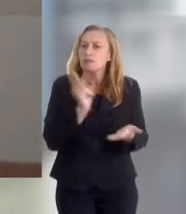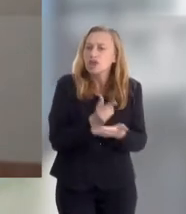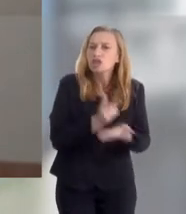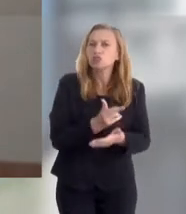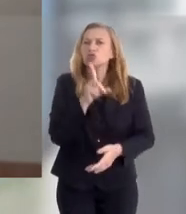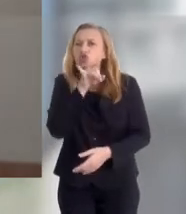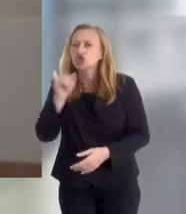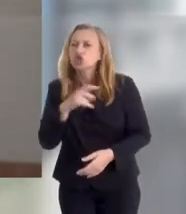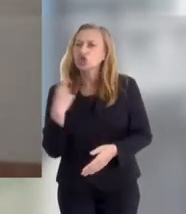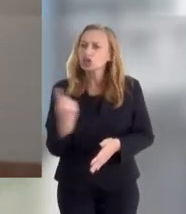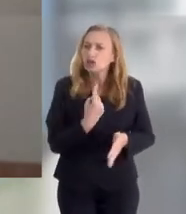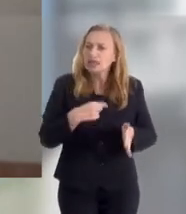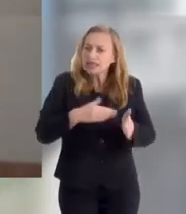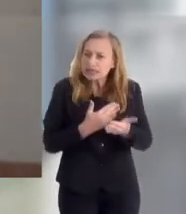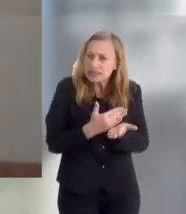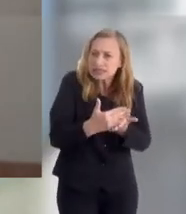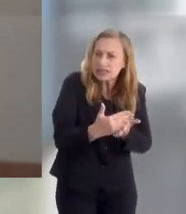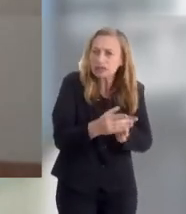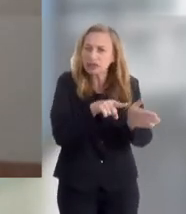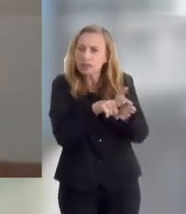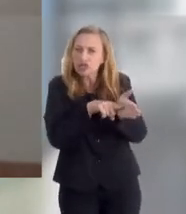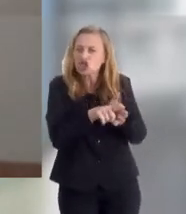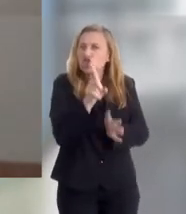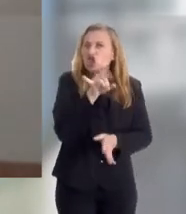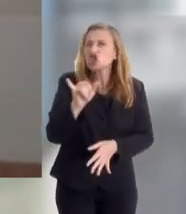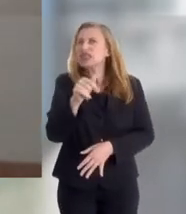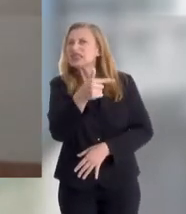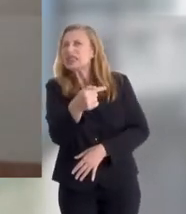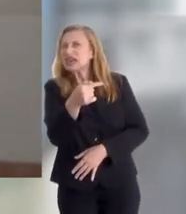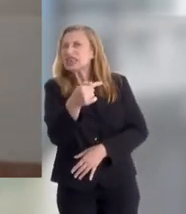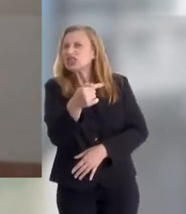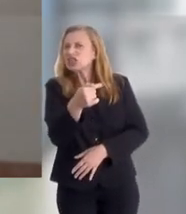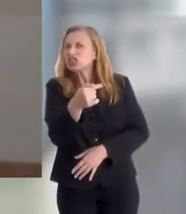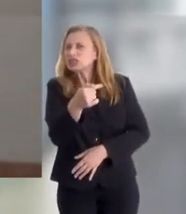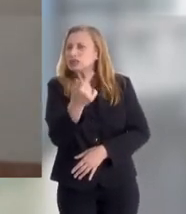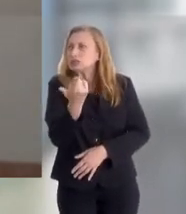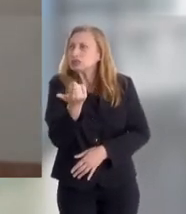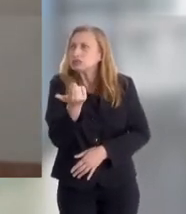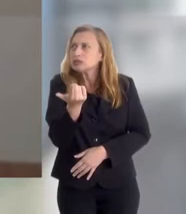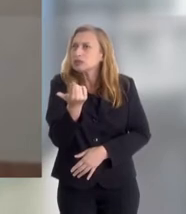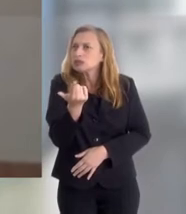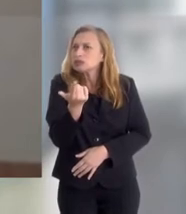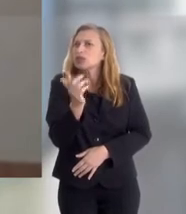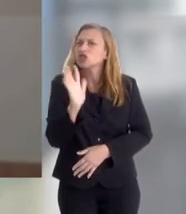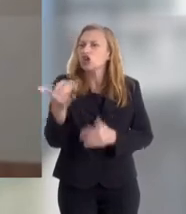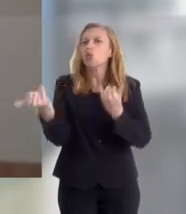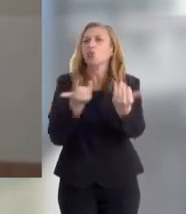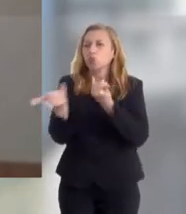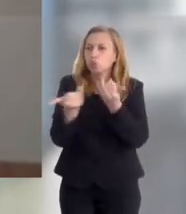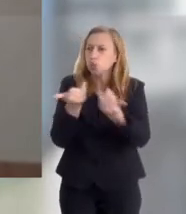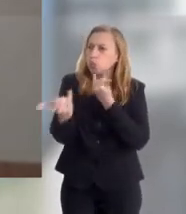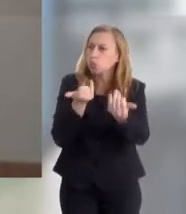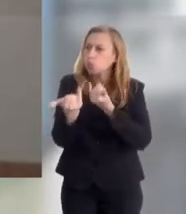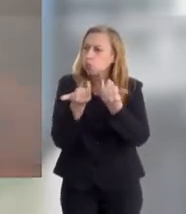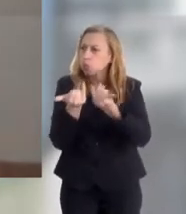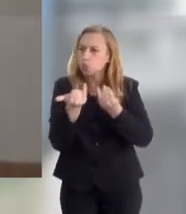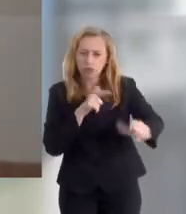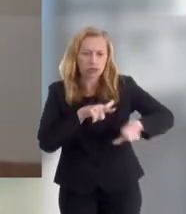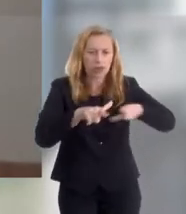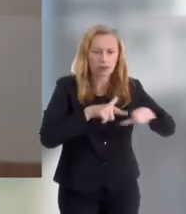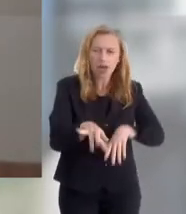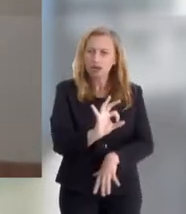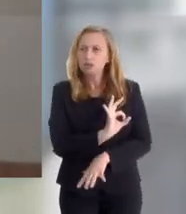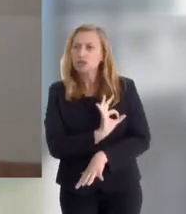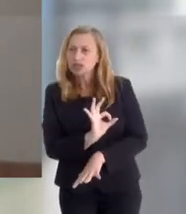dia da... No dia que nós lançamos a pesquisa, né? No dia 7 já... Já... Vieram notícias de